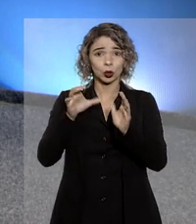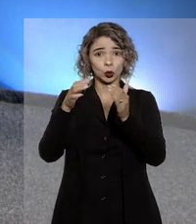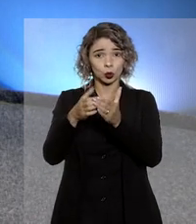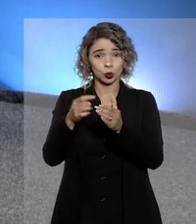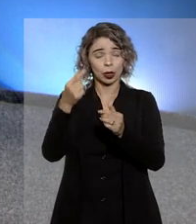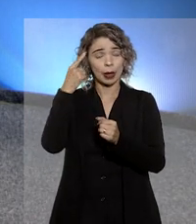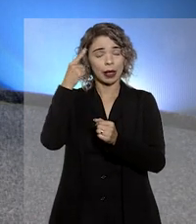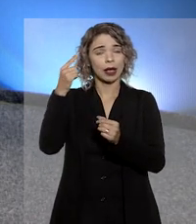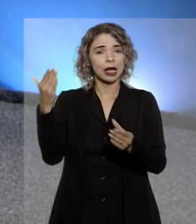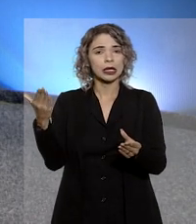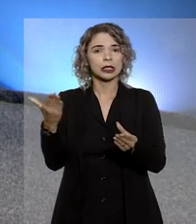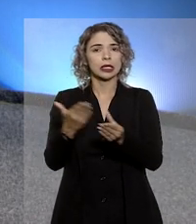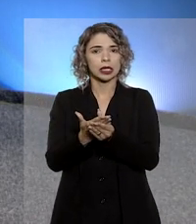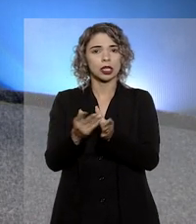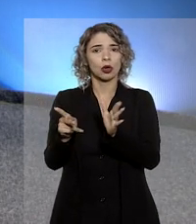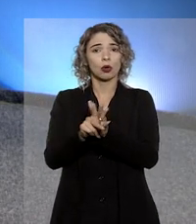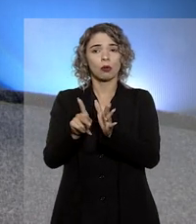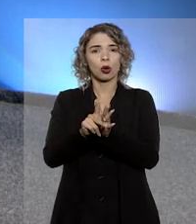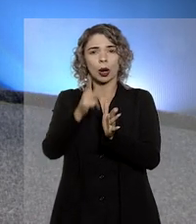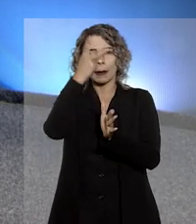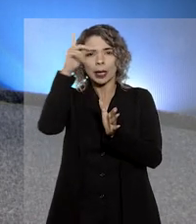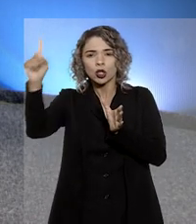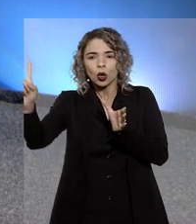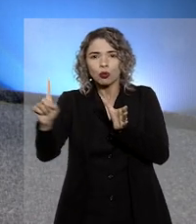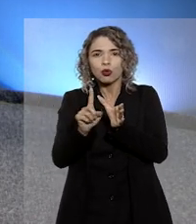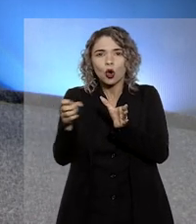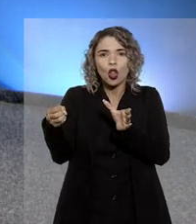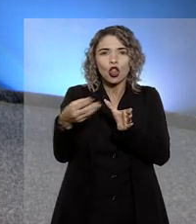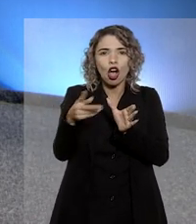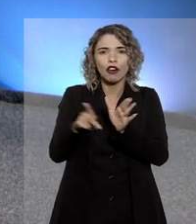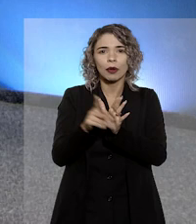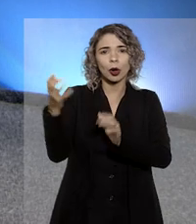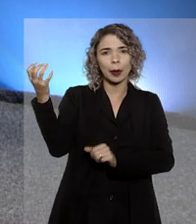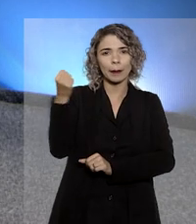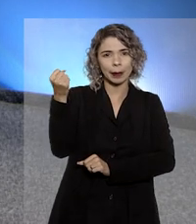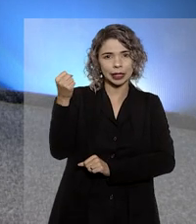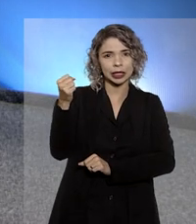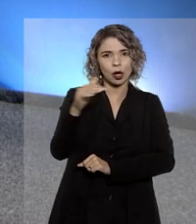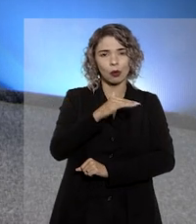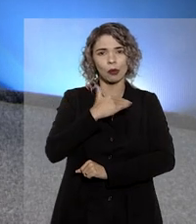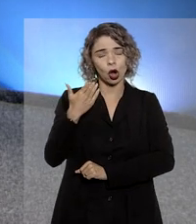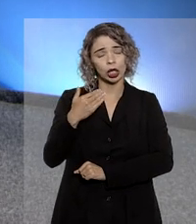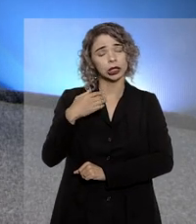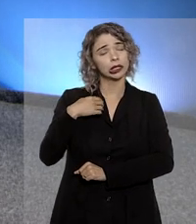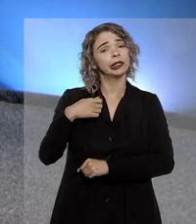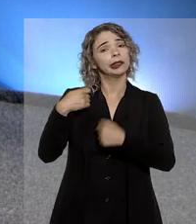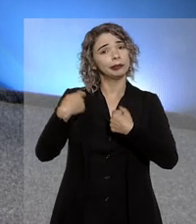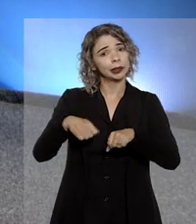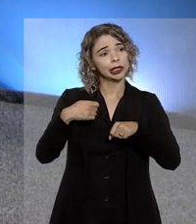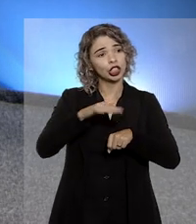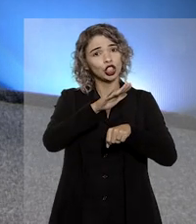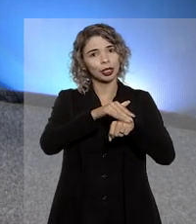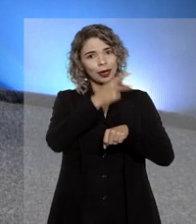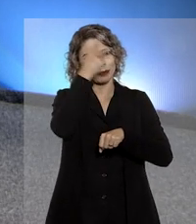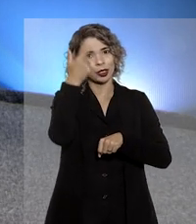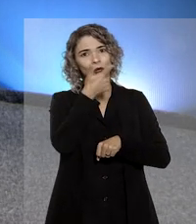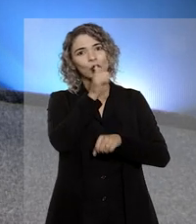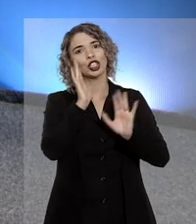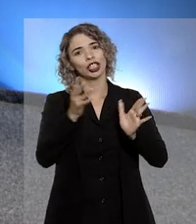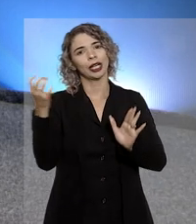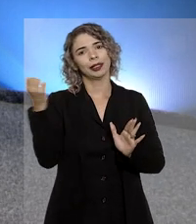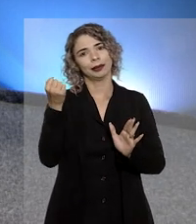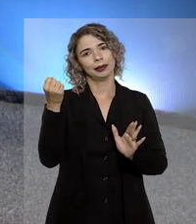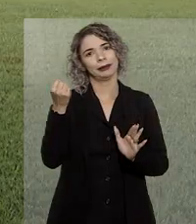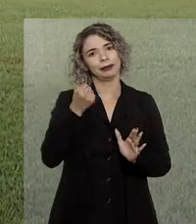turma decidiu que o ajuizamento de ação para incluir novo beneficiário na pensão por morte exige a citação dos